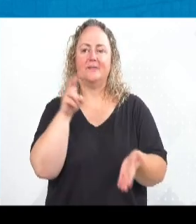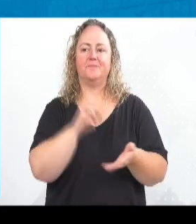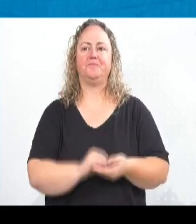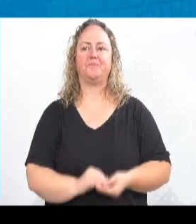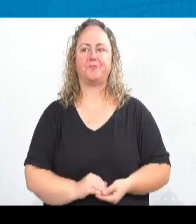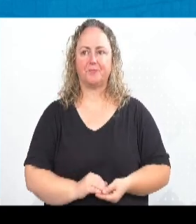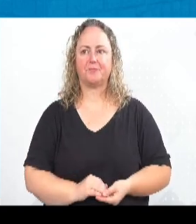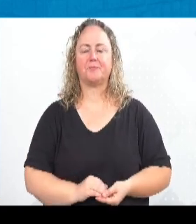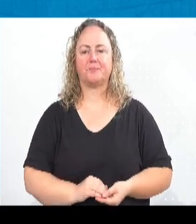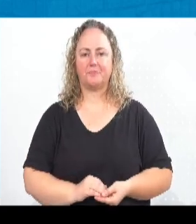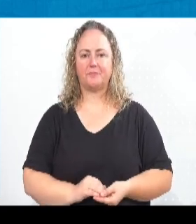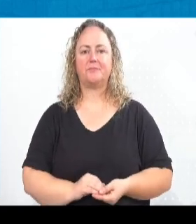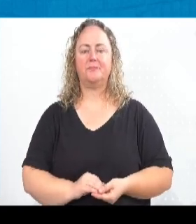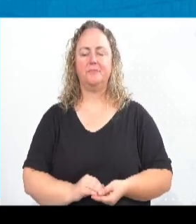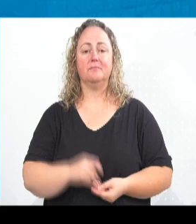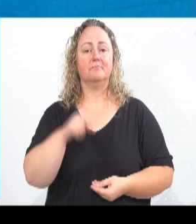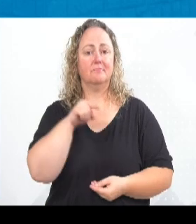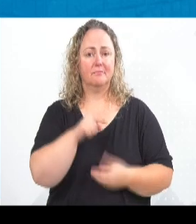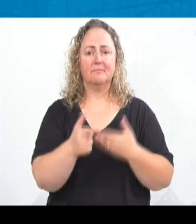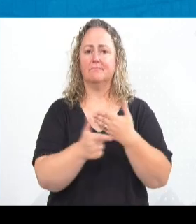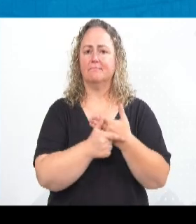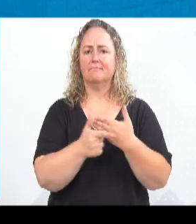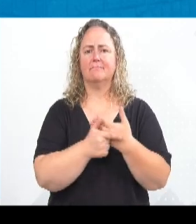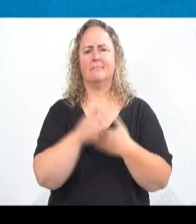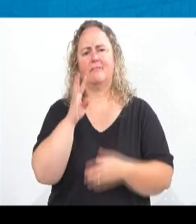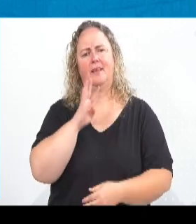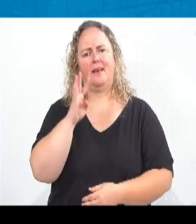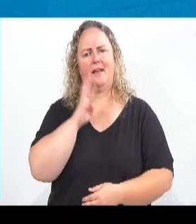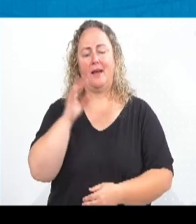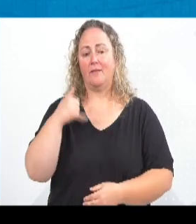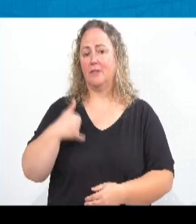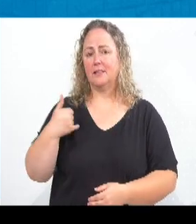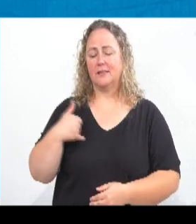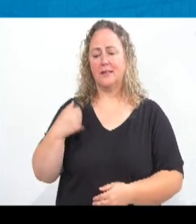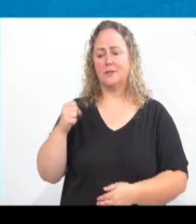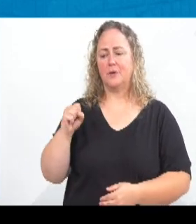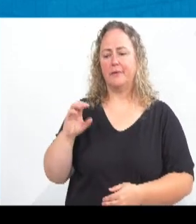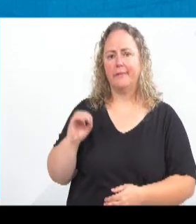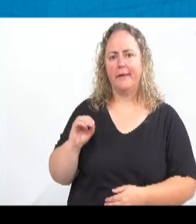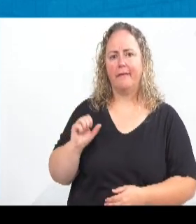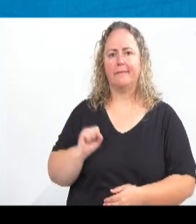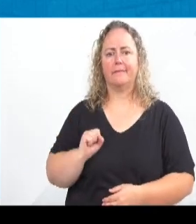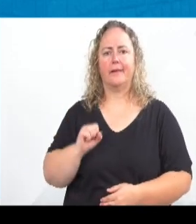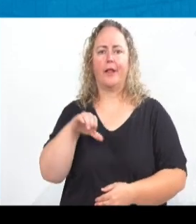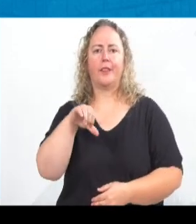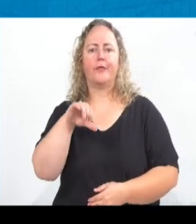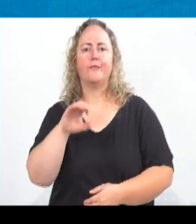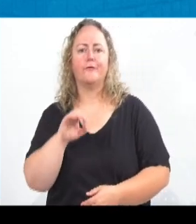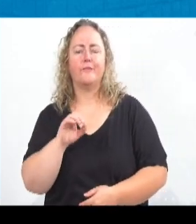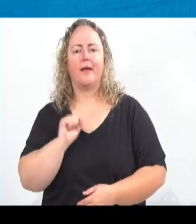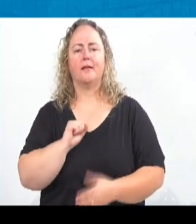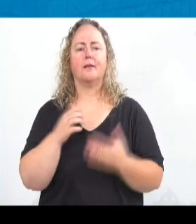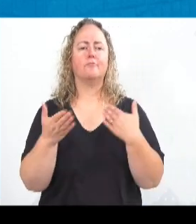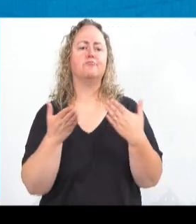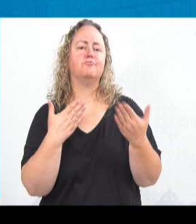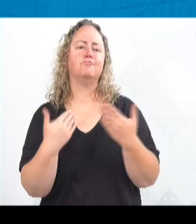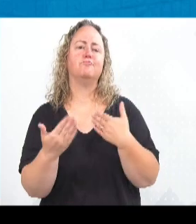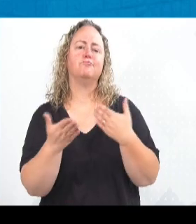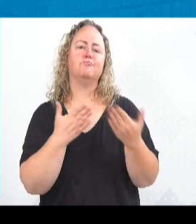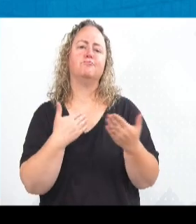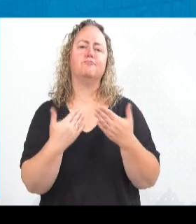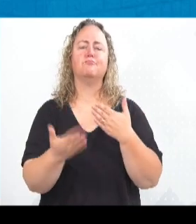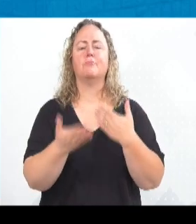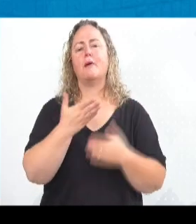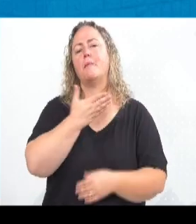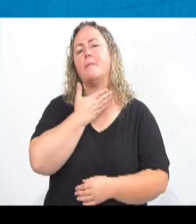porque esse é um papel bacana, são os senhores de 80, 90 anos, que vão ali, conversar, tomar um café, jogar